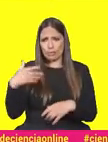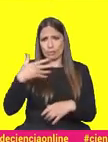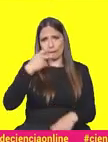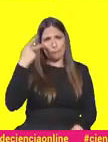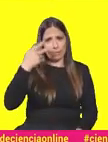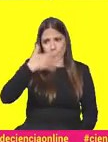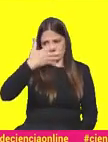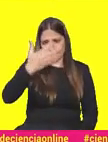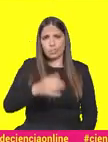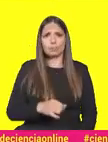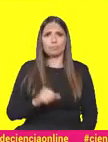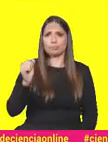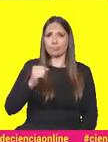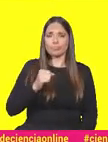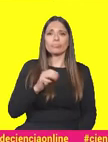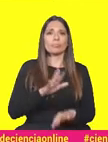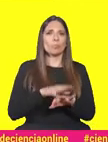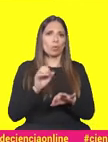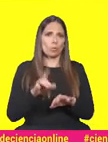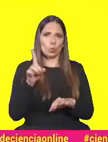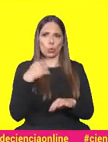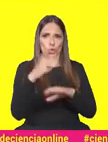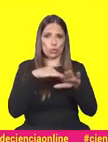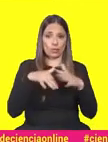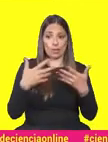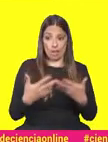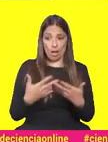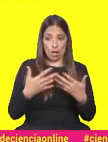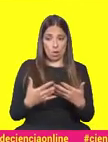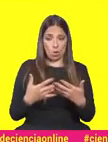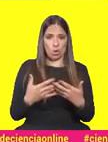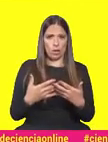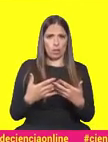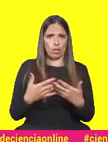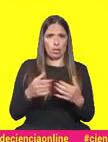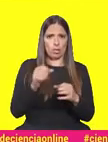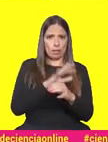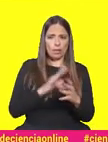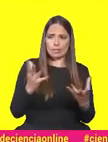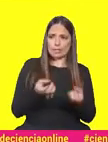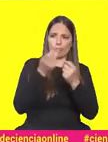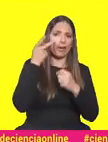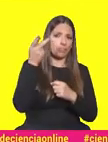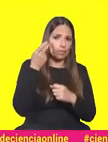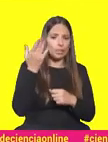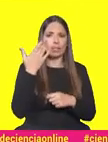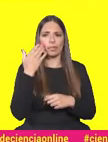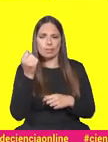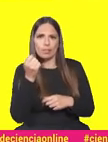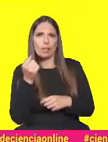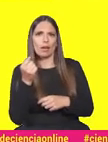-dia. Exatamente, porque aquilo que nós fazemos hoje em dia, não só a tal questão de salvar vidas, de tentar perceber